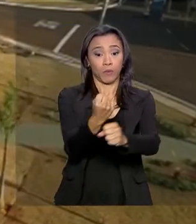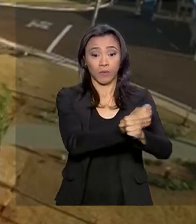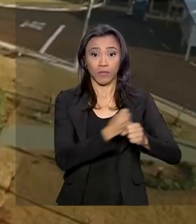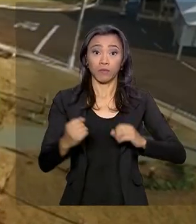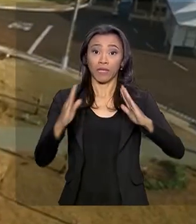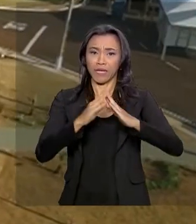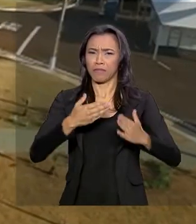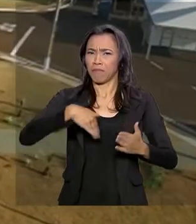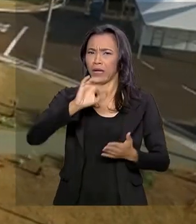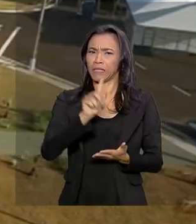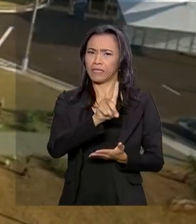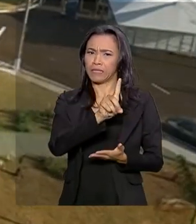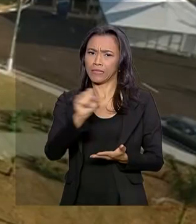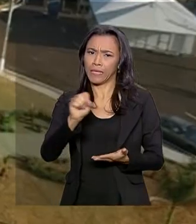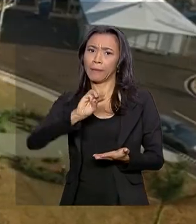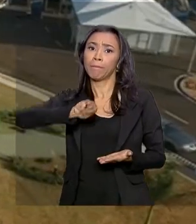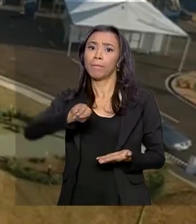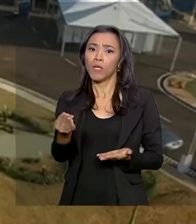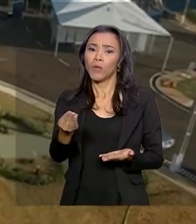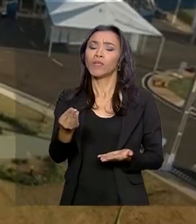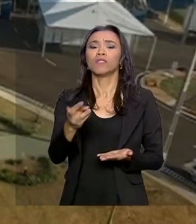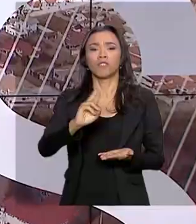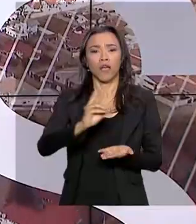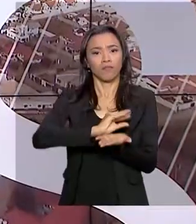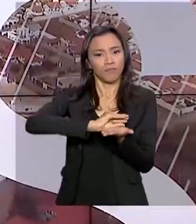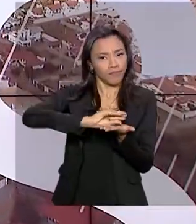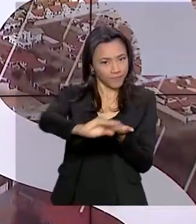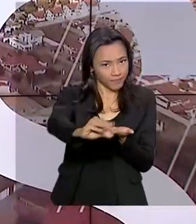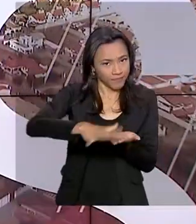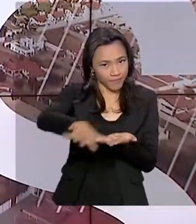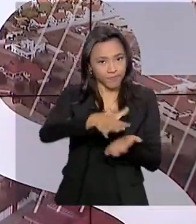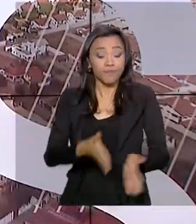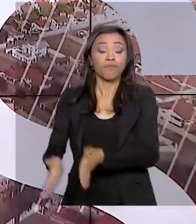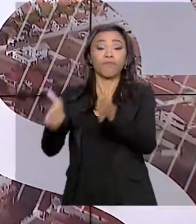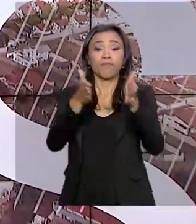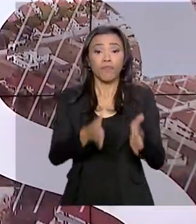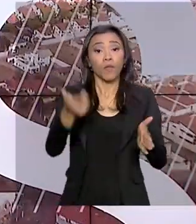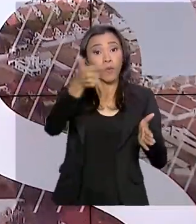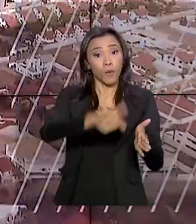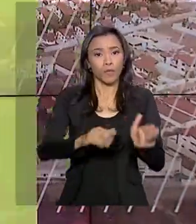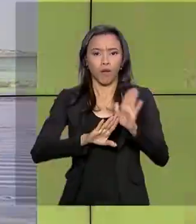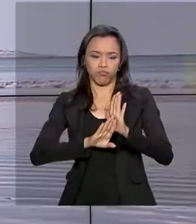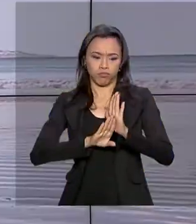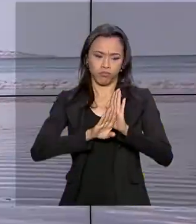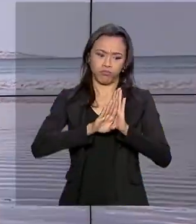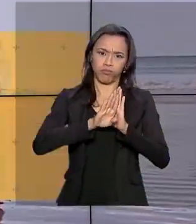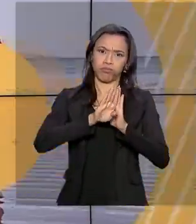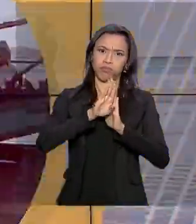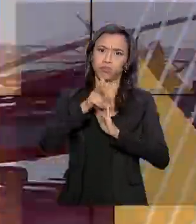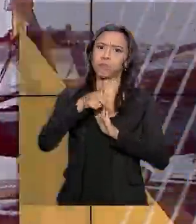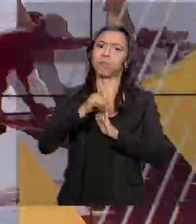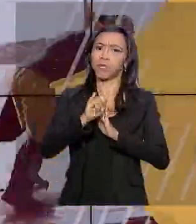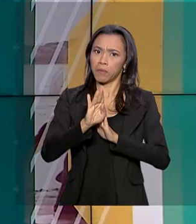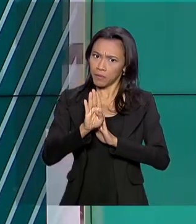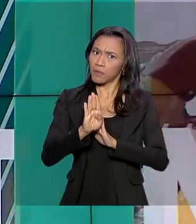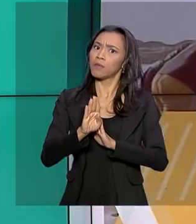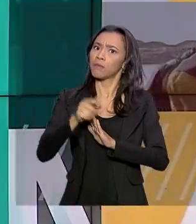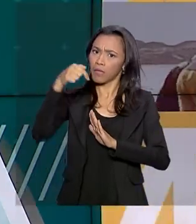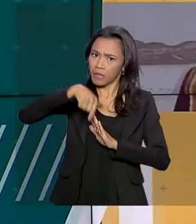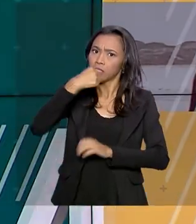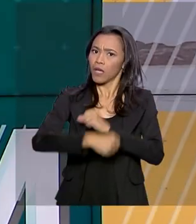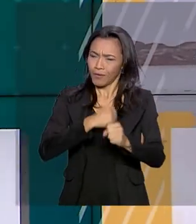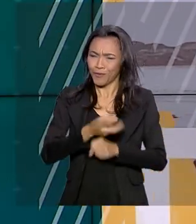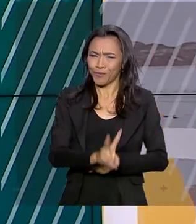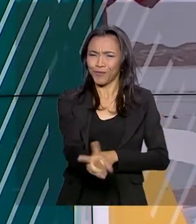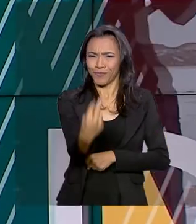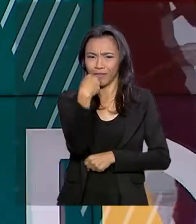milhões de reais para o programa de habitação popular. E veja também, aumenta a projeção do PIB para este ano. Fique com a